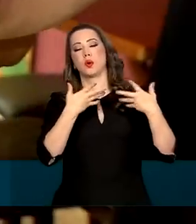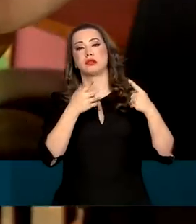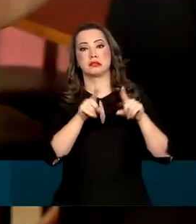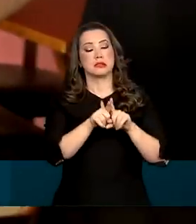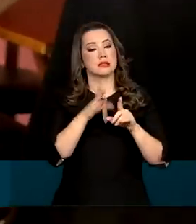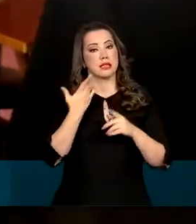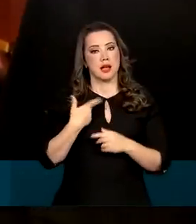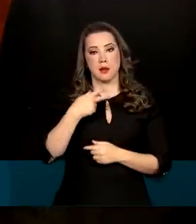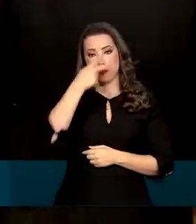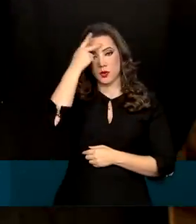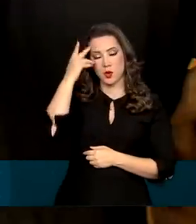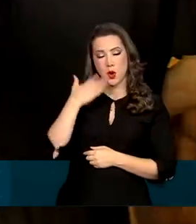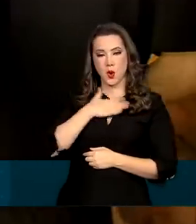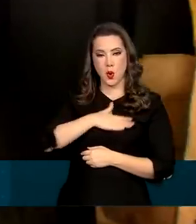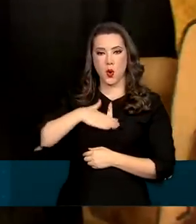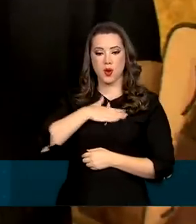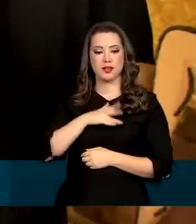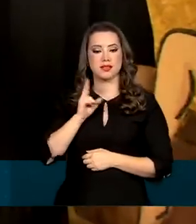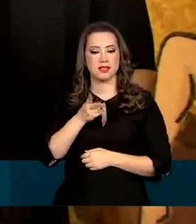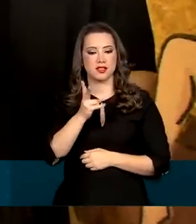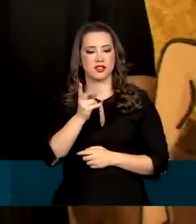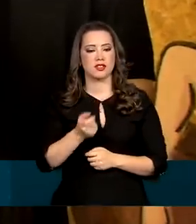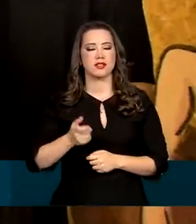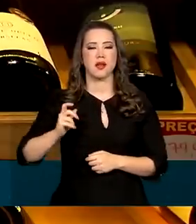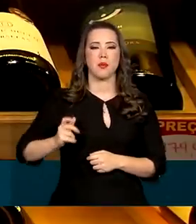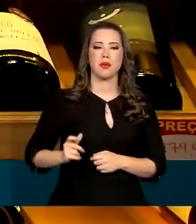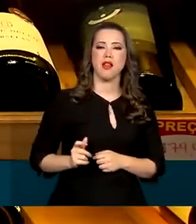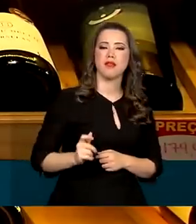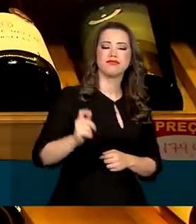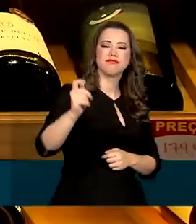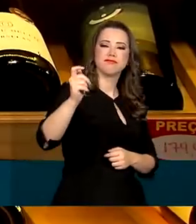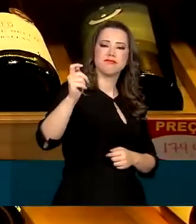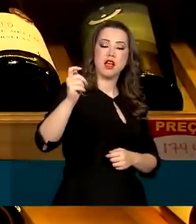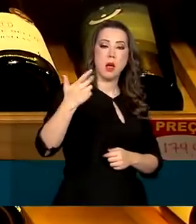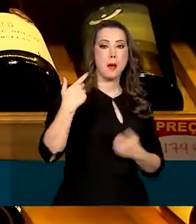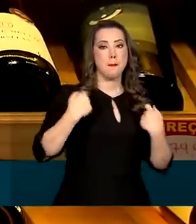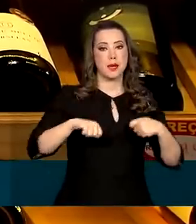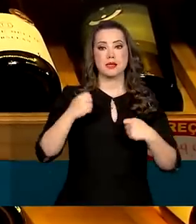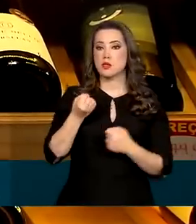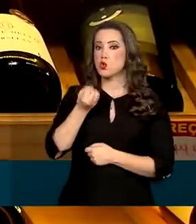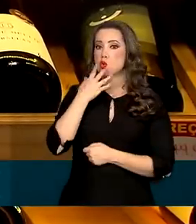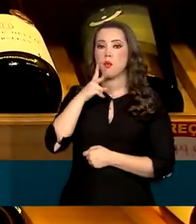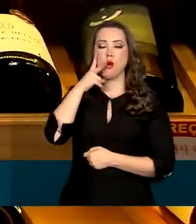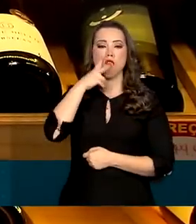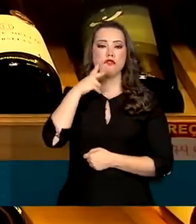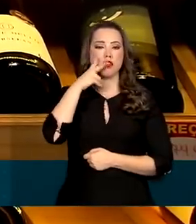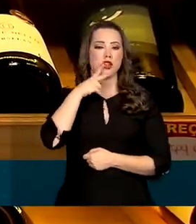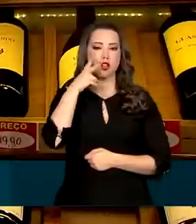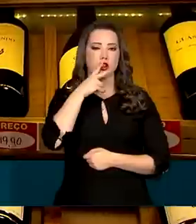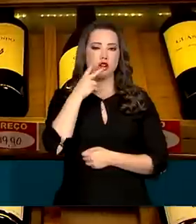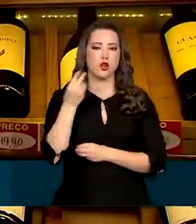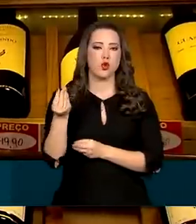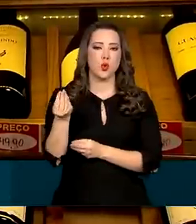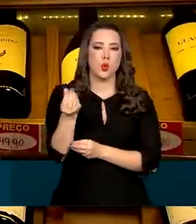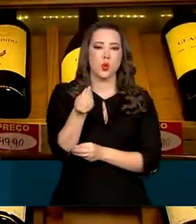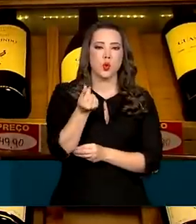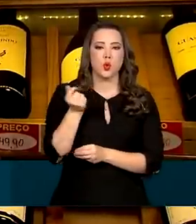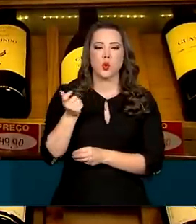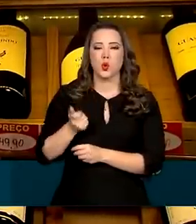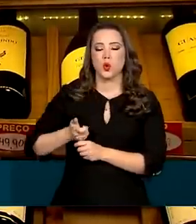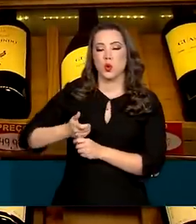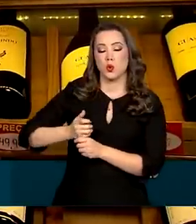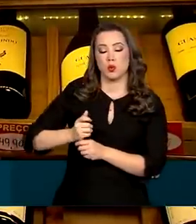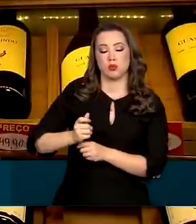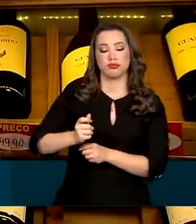abre mão de festejar a virada do ano com um brinde, nada melhor que um bom vinho ou um espumante. Nesta loja em